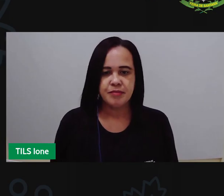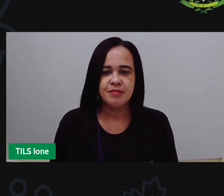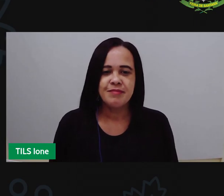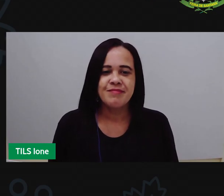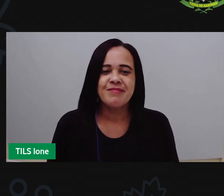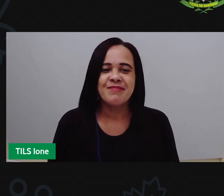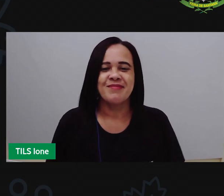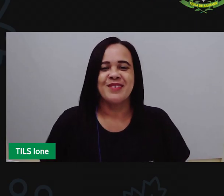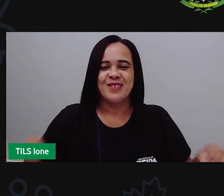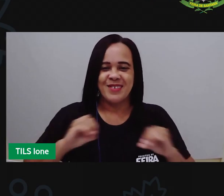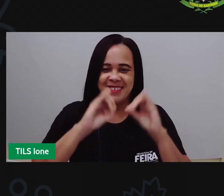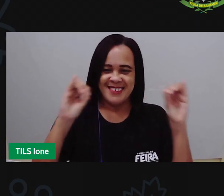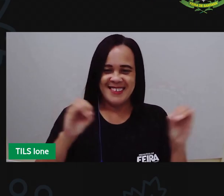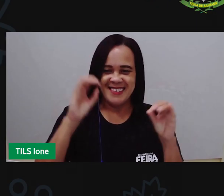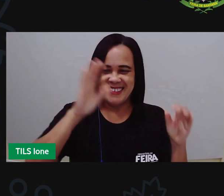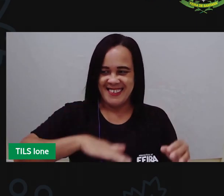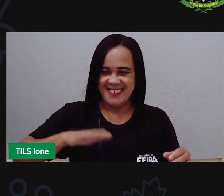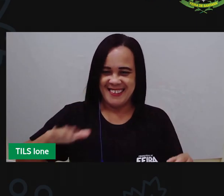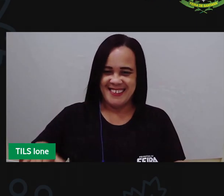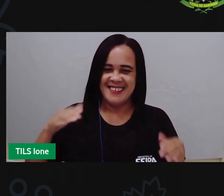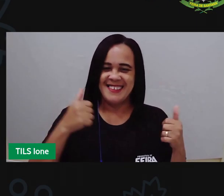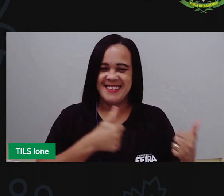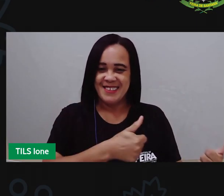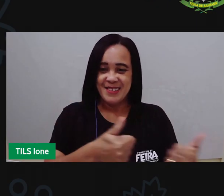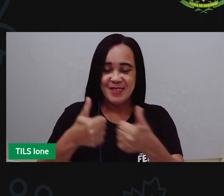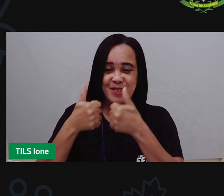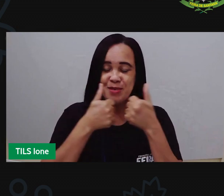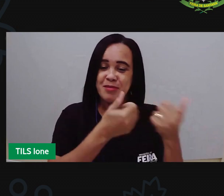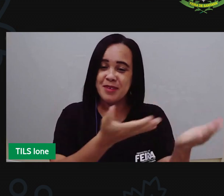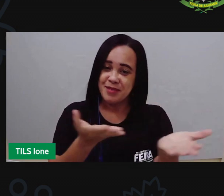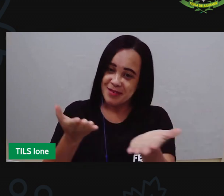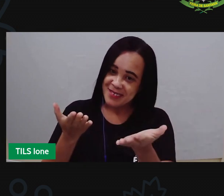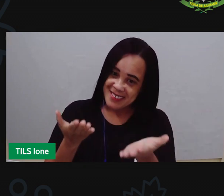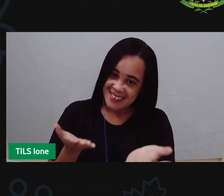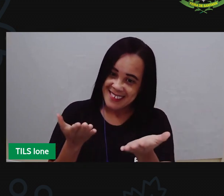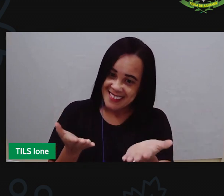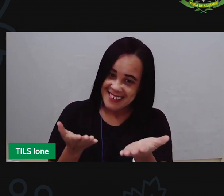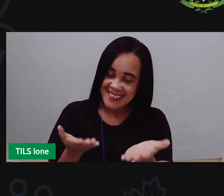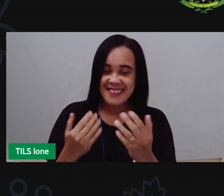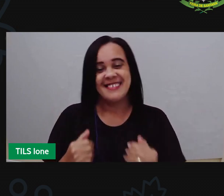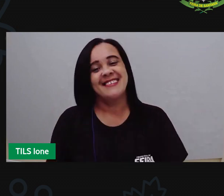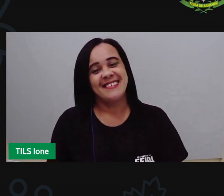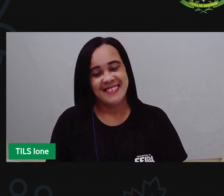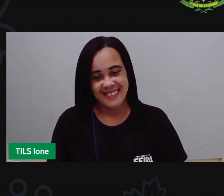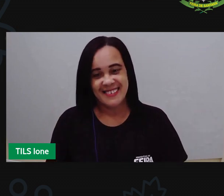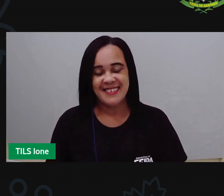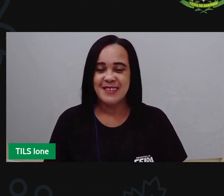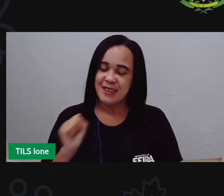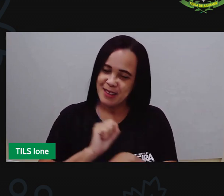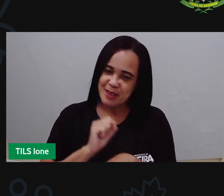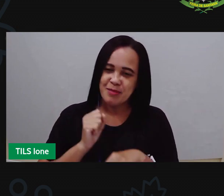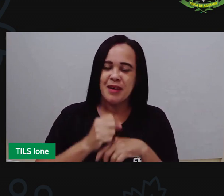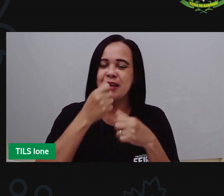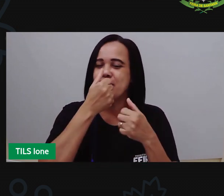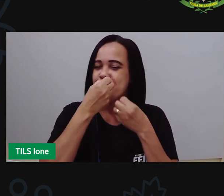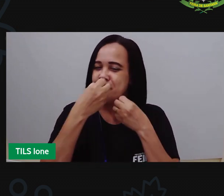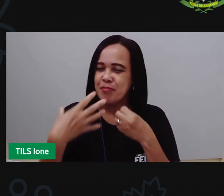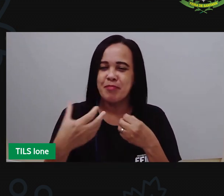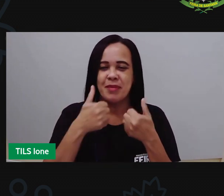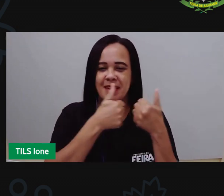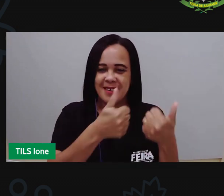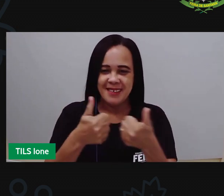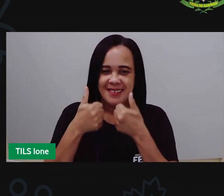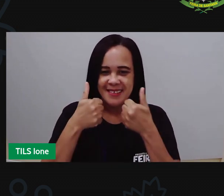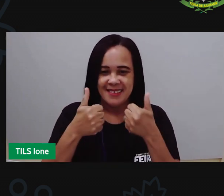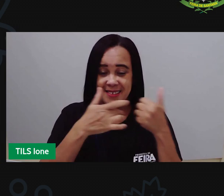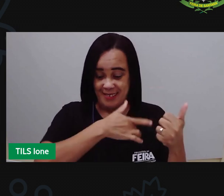Olá crianças, tudo bem com vocês? Espero que estejam bem, principalmente